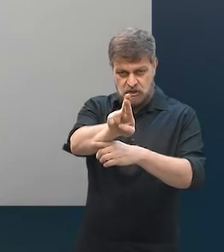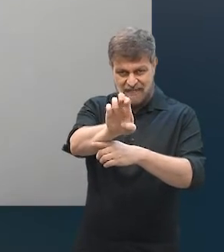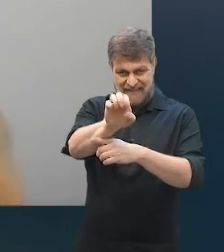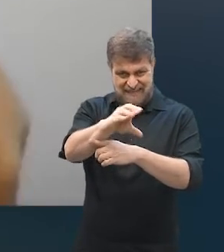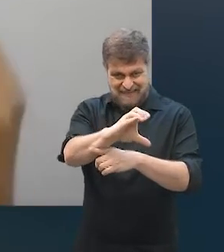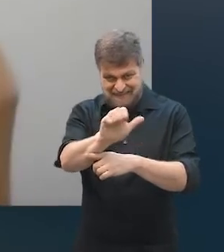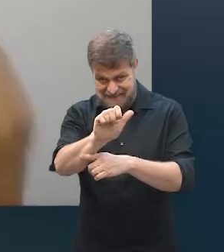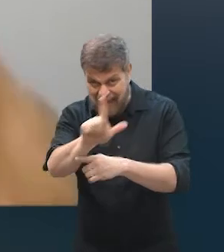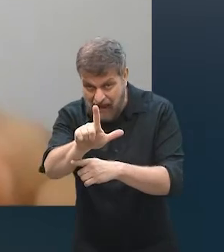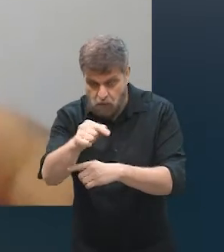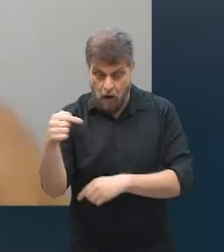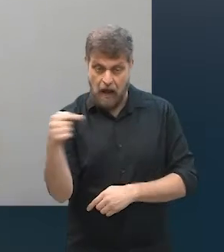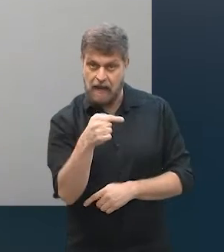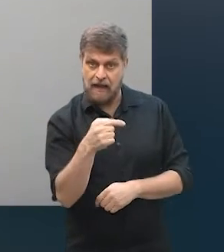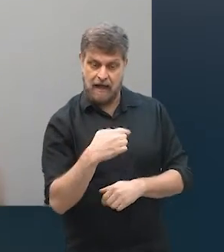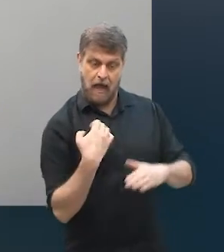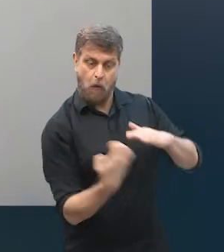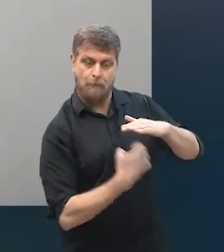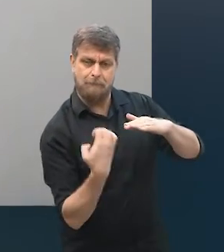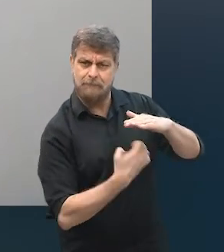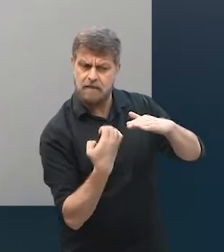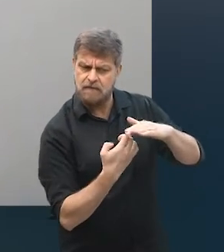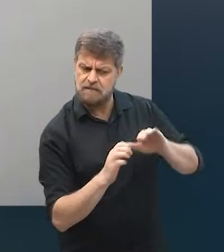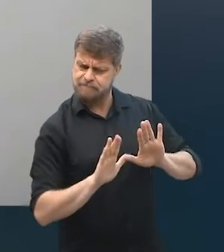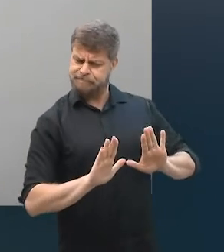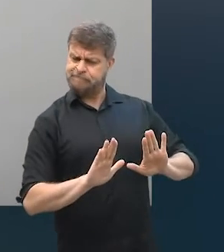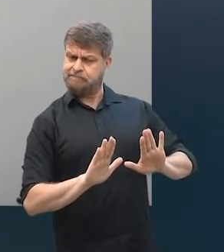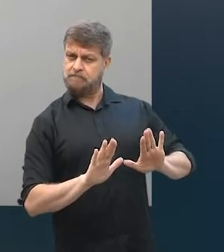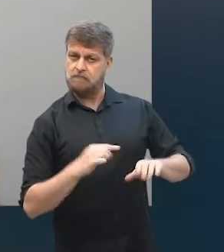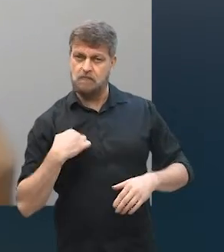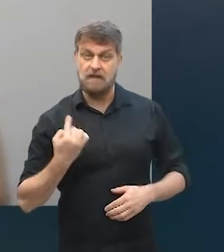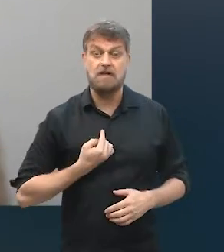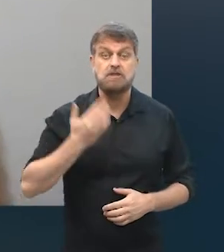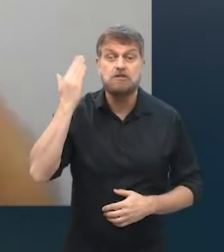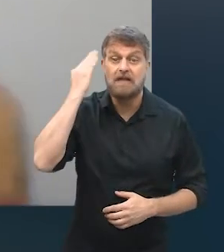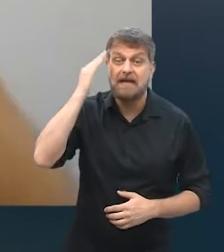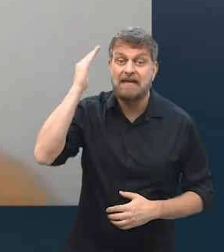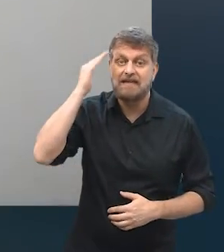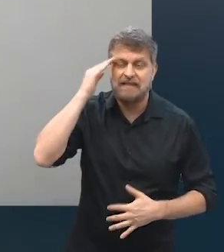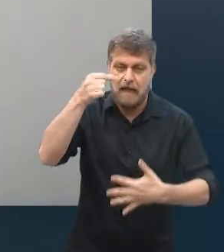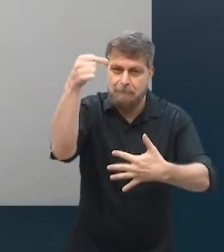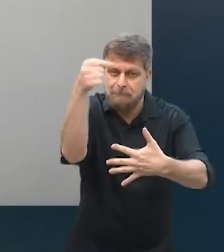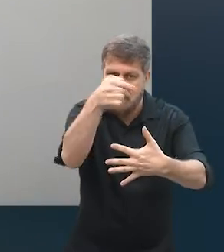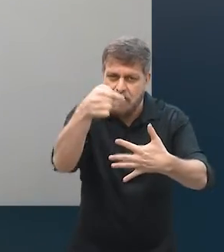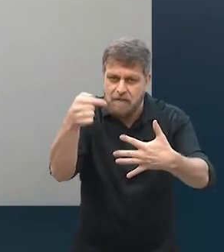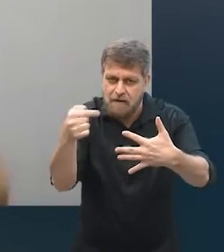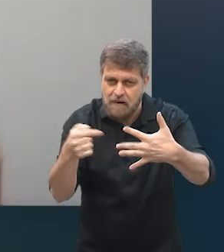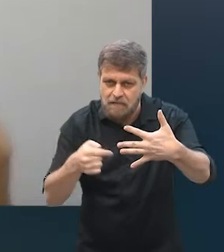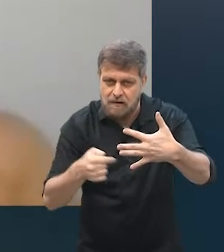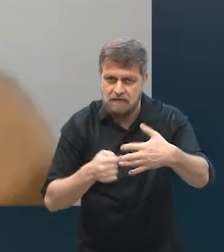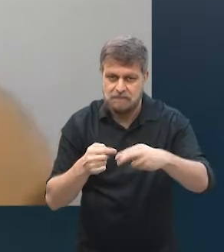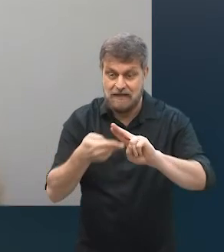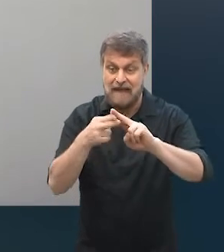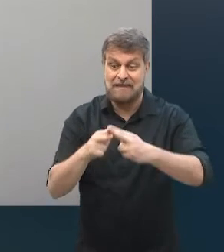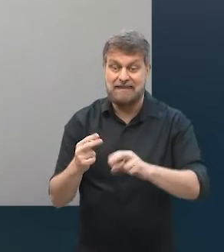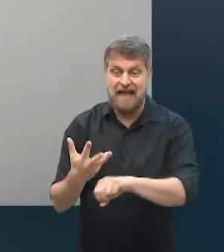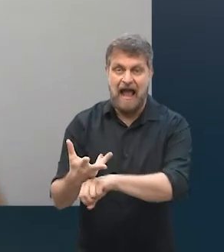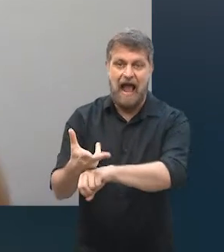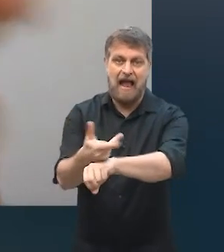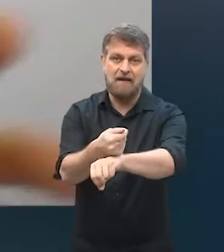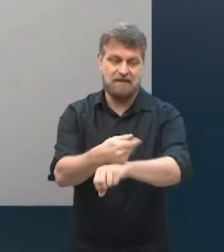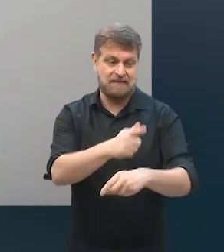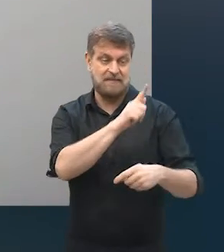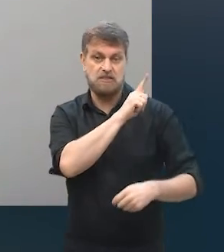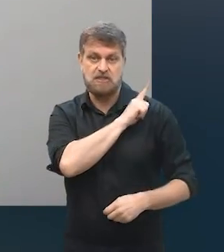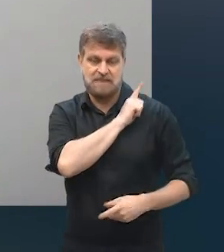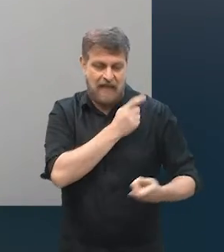de fato de um negócio, aí a gente precisa entender as competências, as capacidades gerenciais, então,